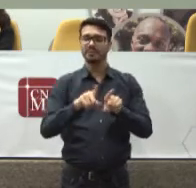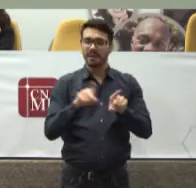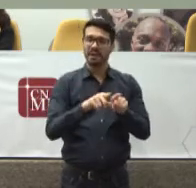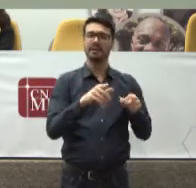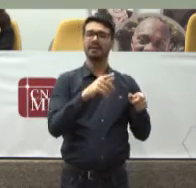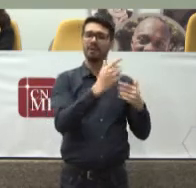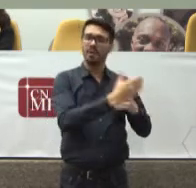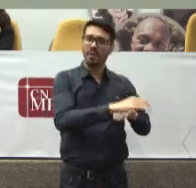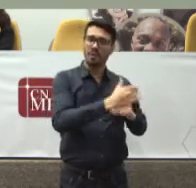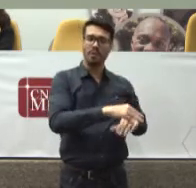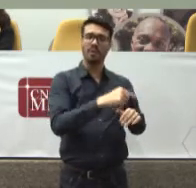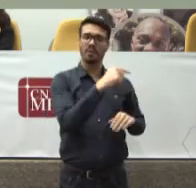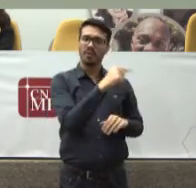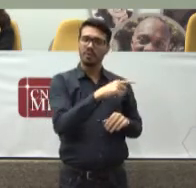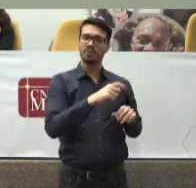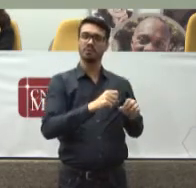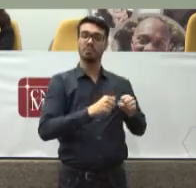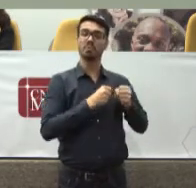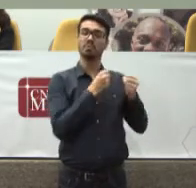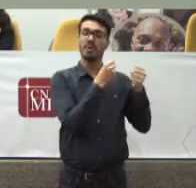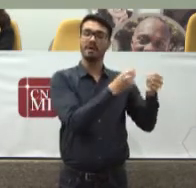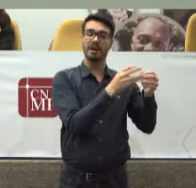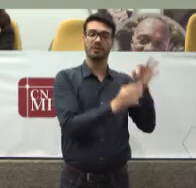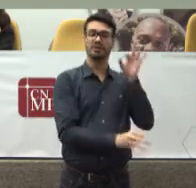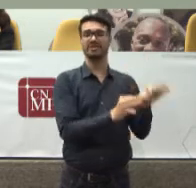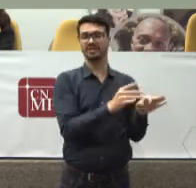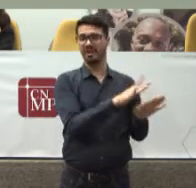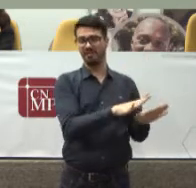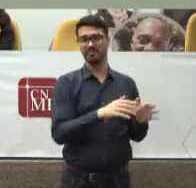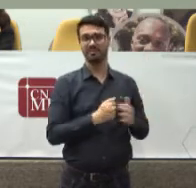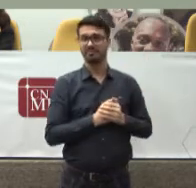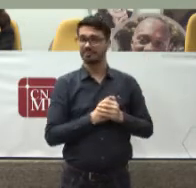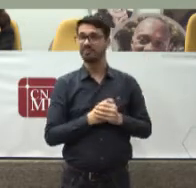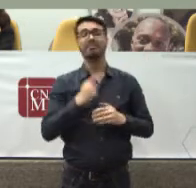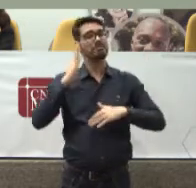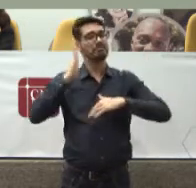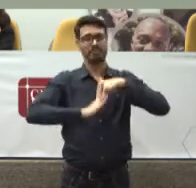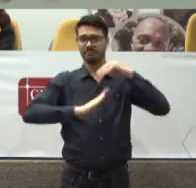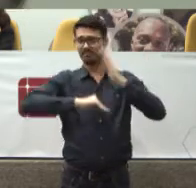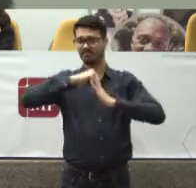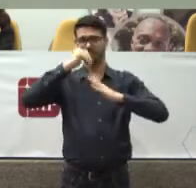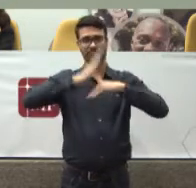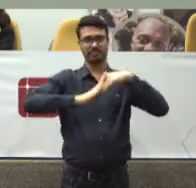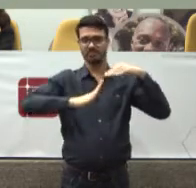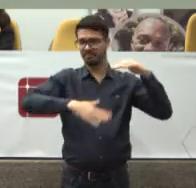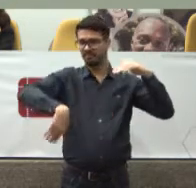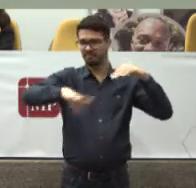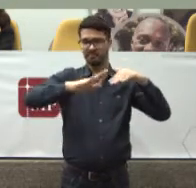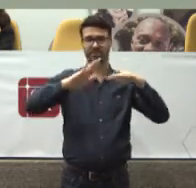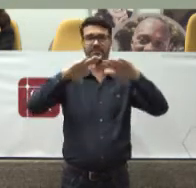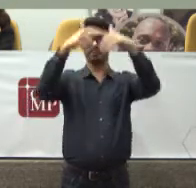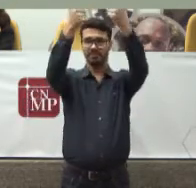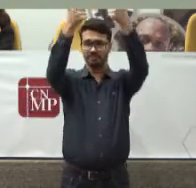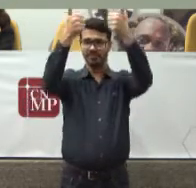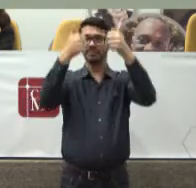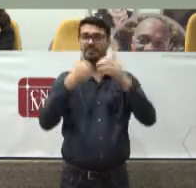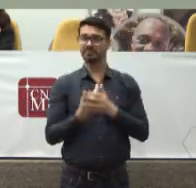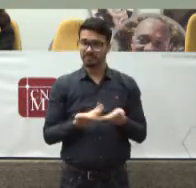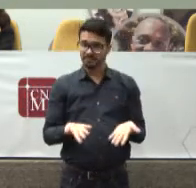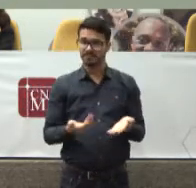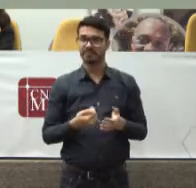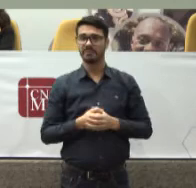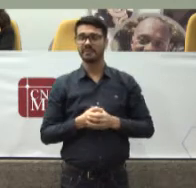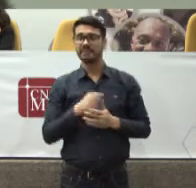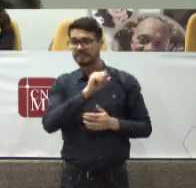São profissionais de escola Porque se não fossem profissionais de escola Responderiam perante As respectivas